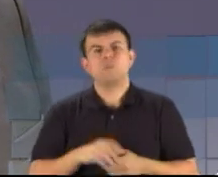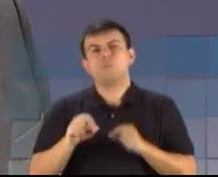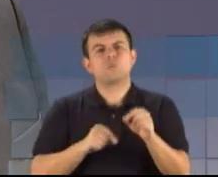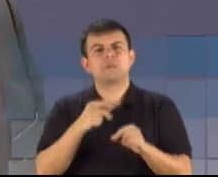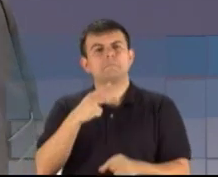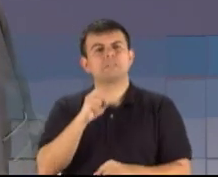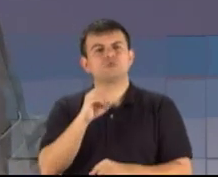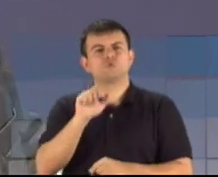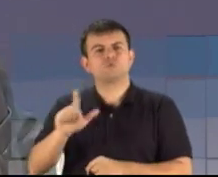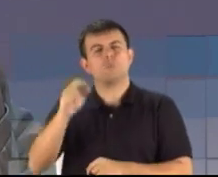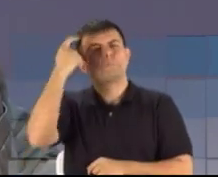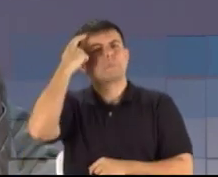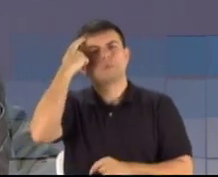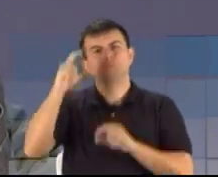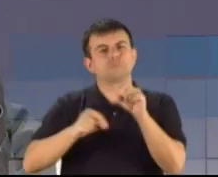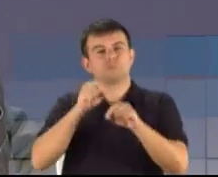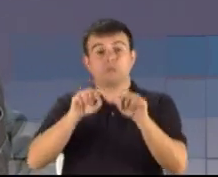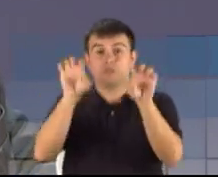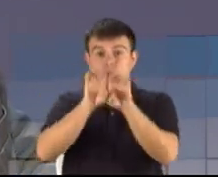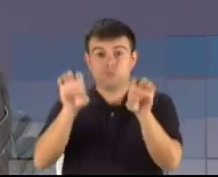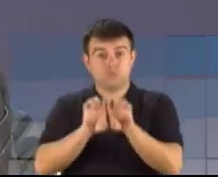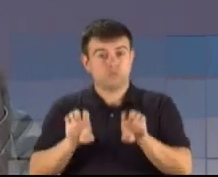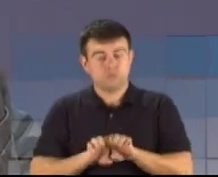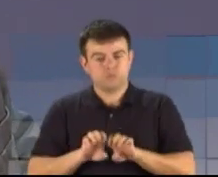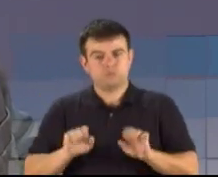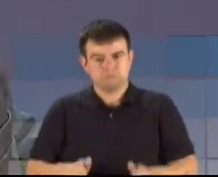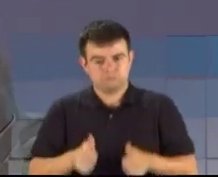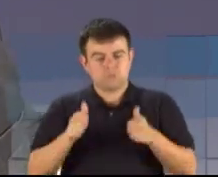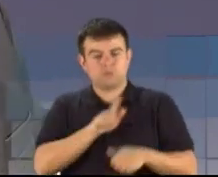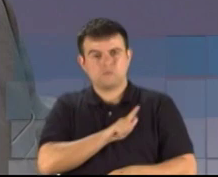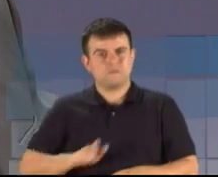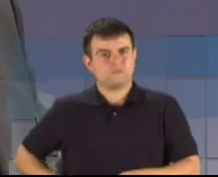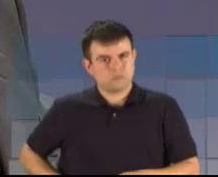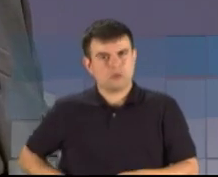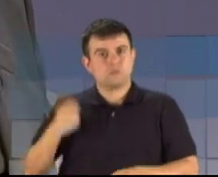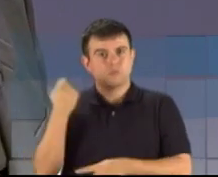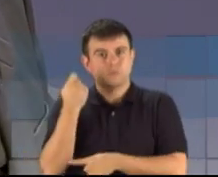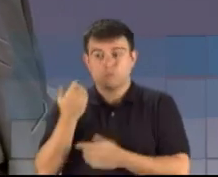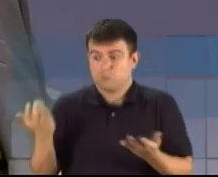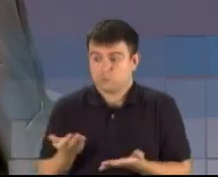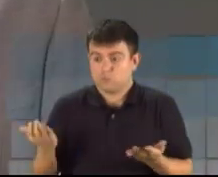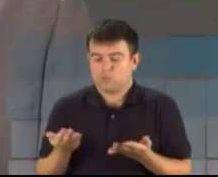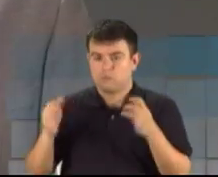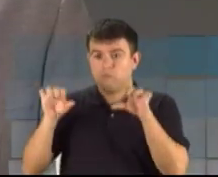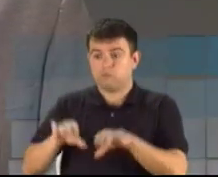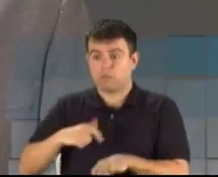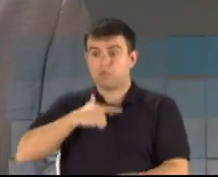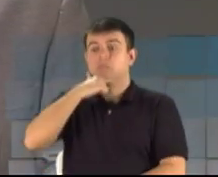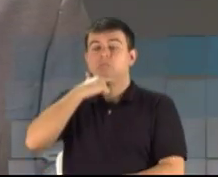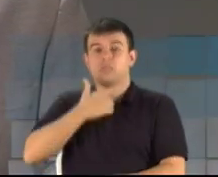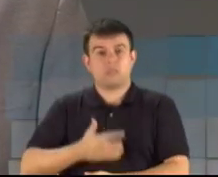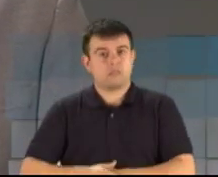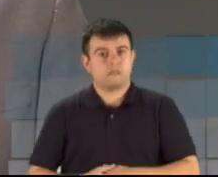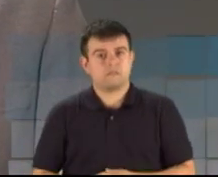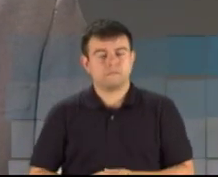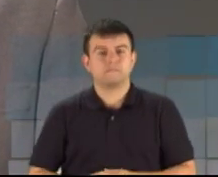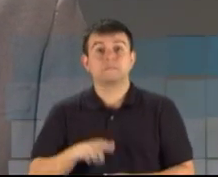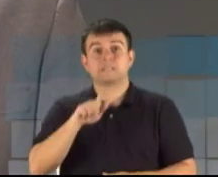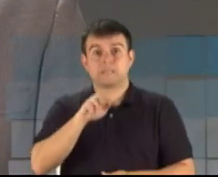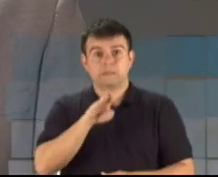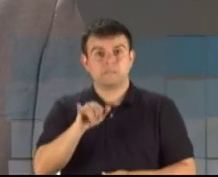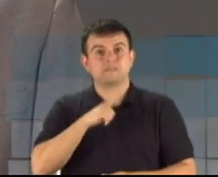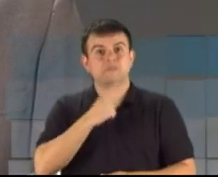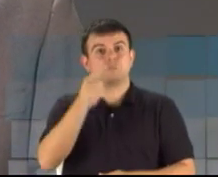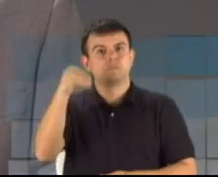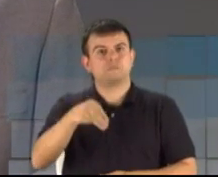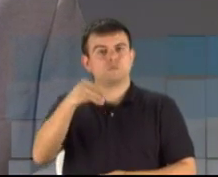estrutura para governar o Rio Grande do Sul diante da falência que está o Estado. A candidata Gabi Tolotti tem um minuto